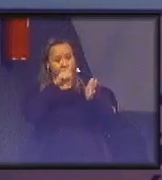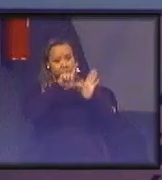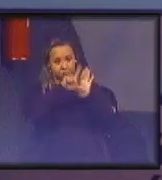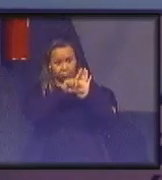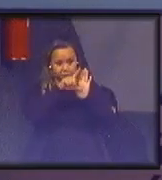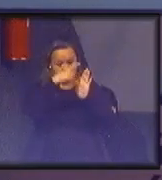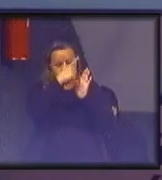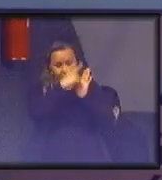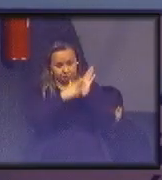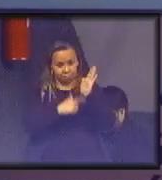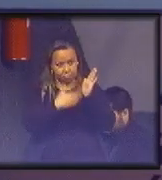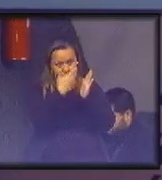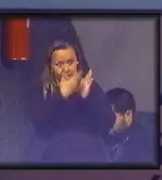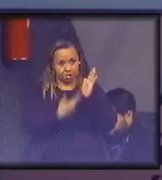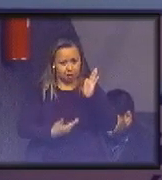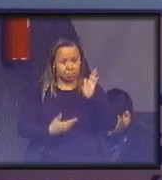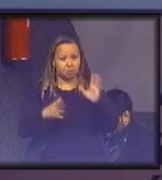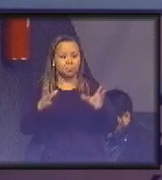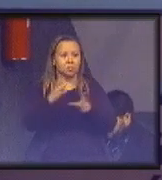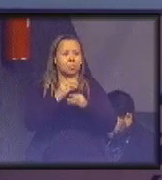do Indicador de Desenvolvimento Sustentável.